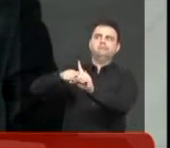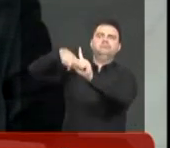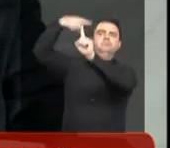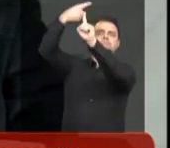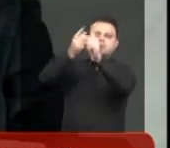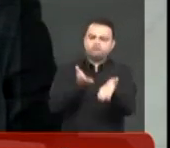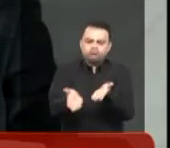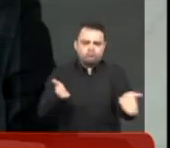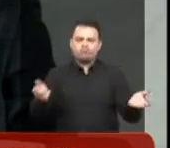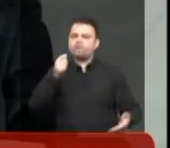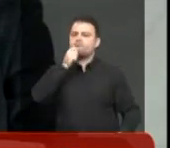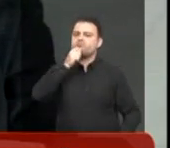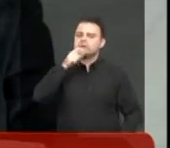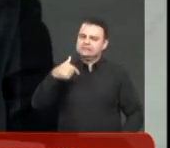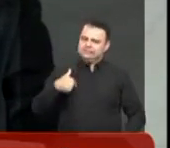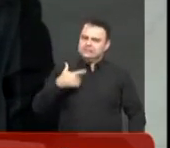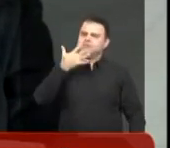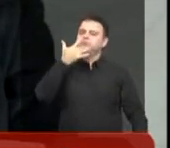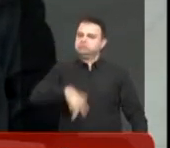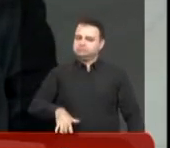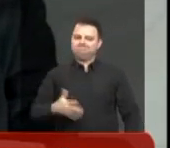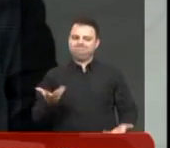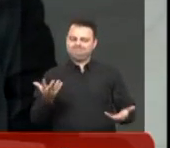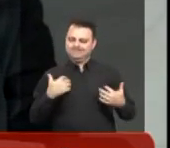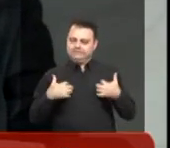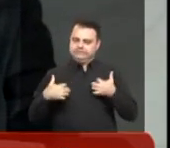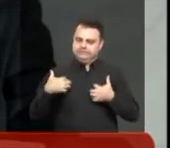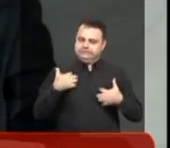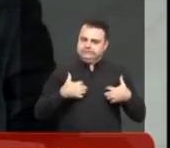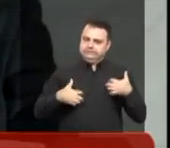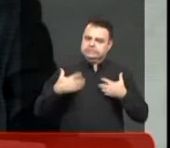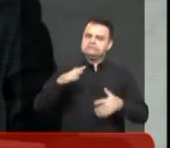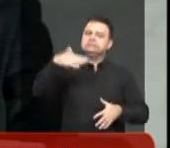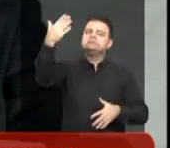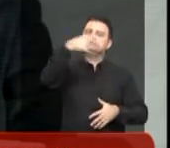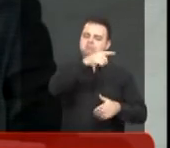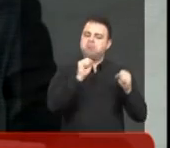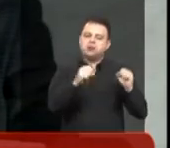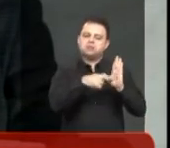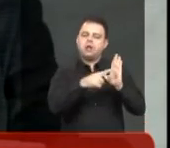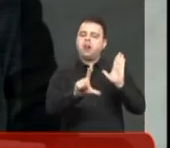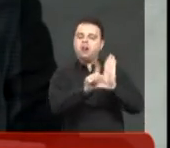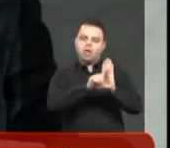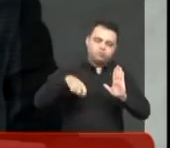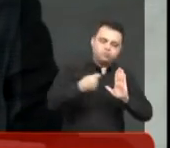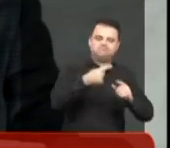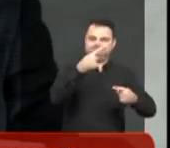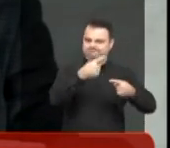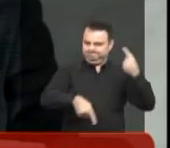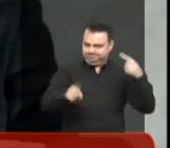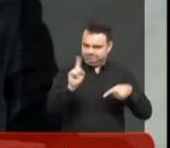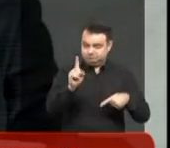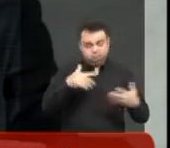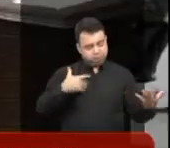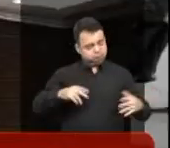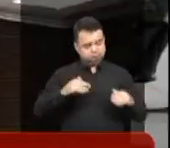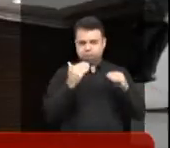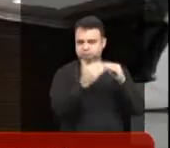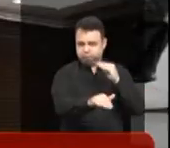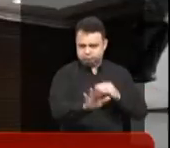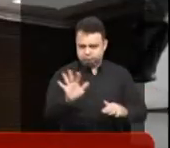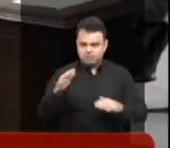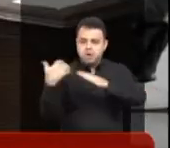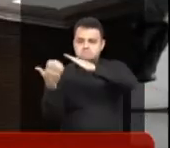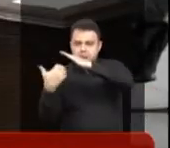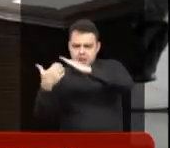temeroso. Acho, sim, que corre um sério risco de ser declarado ilegal e por isso eu fui contra. Nada contra